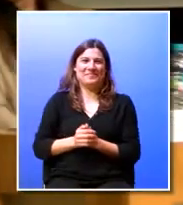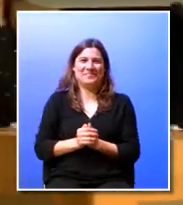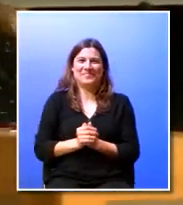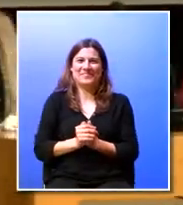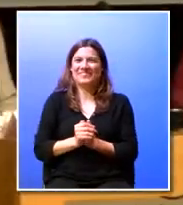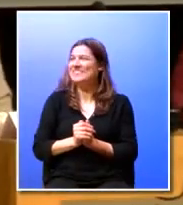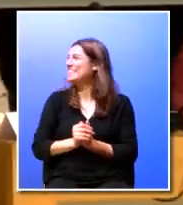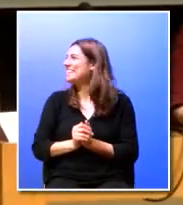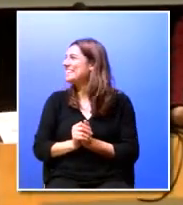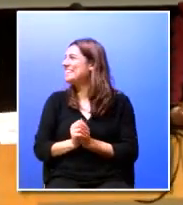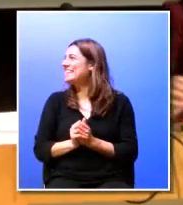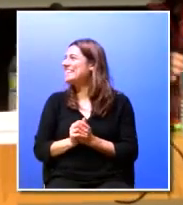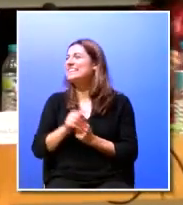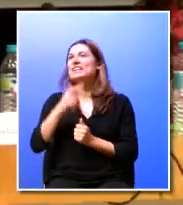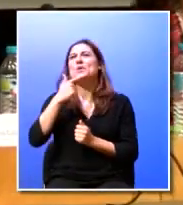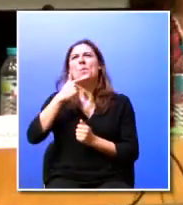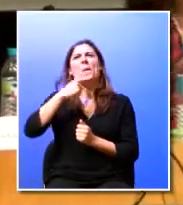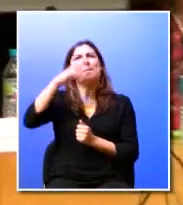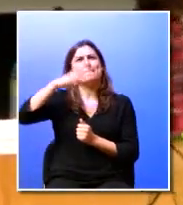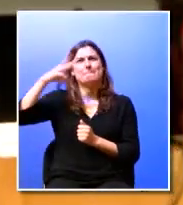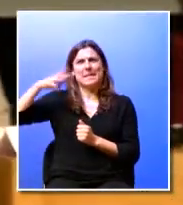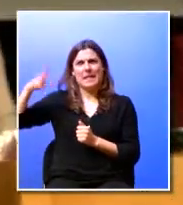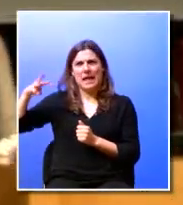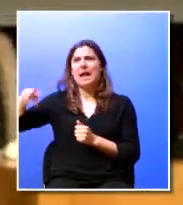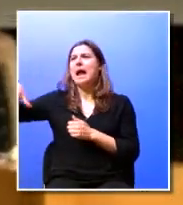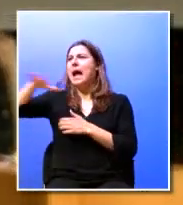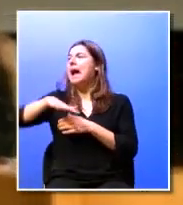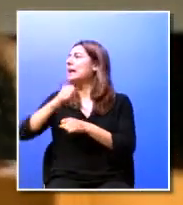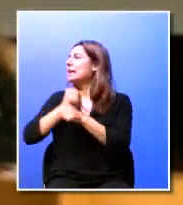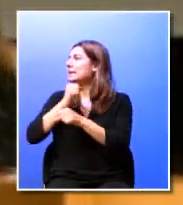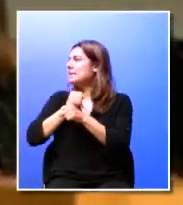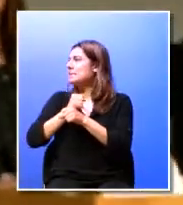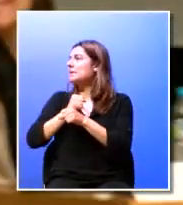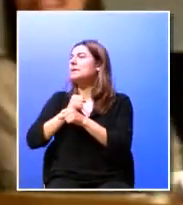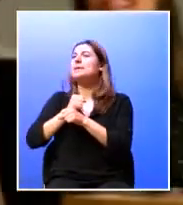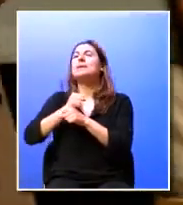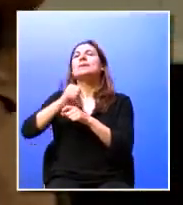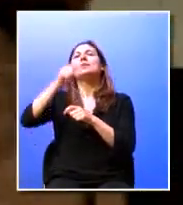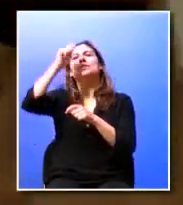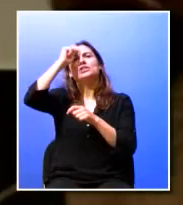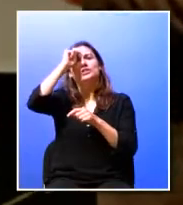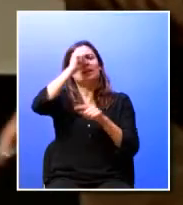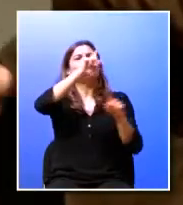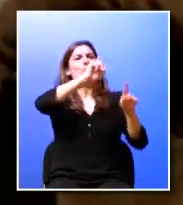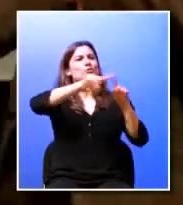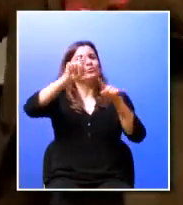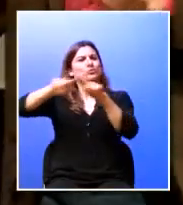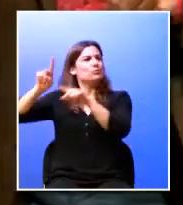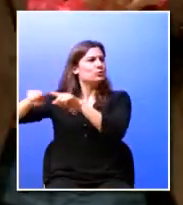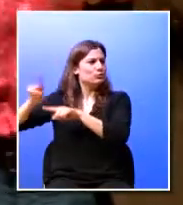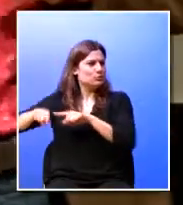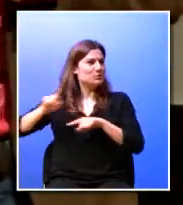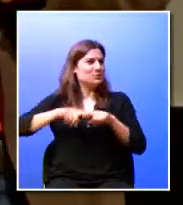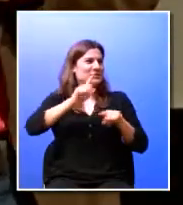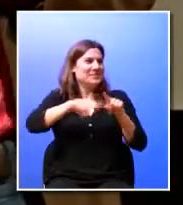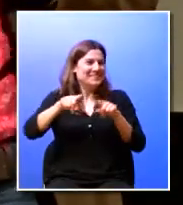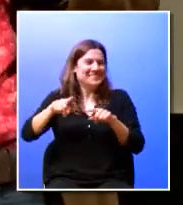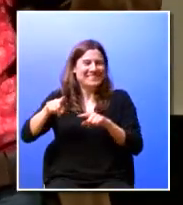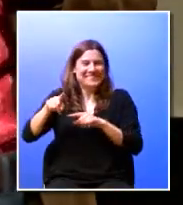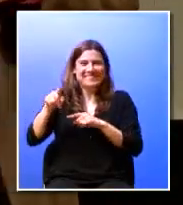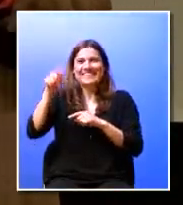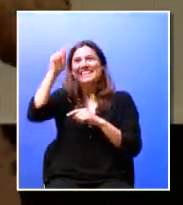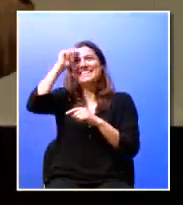estima-se que estão olhados estagiários no mercado de trabalho em diferentes estais de desenvolvimento existem